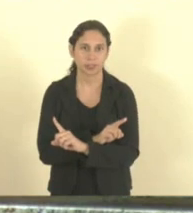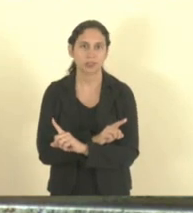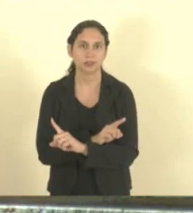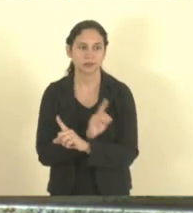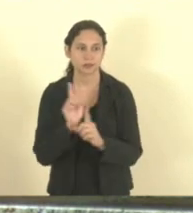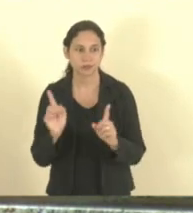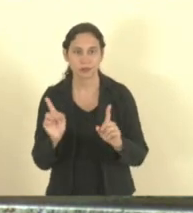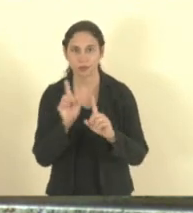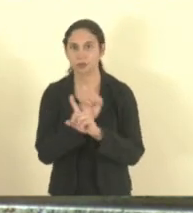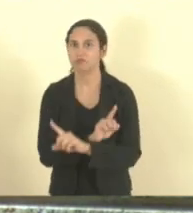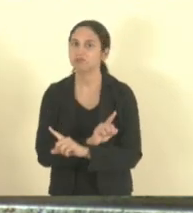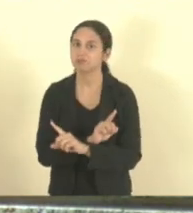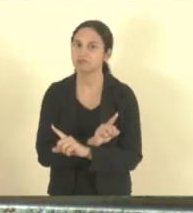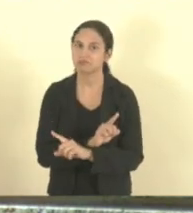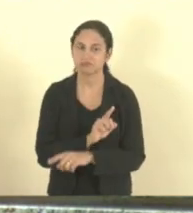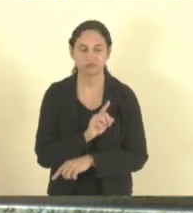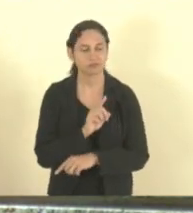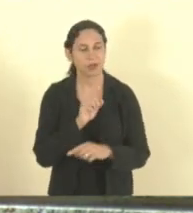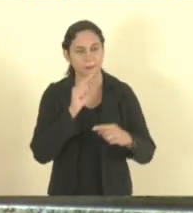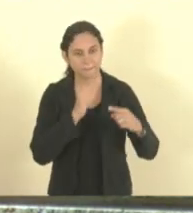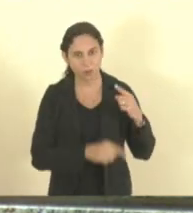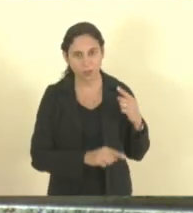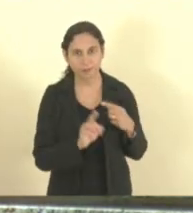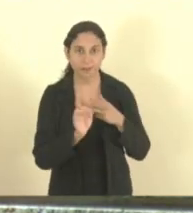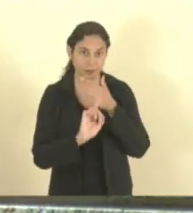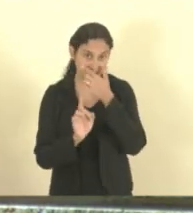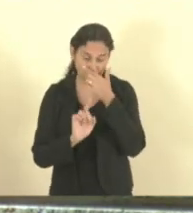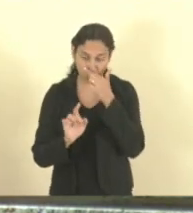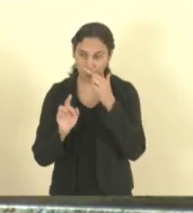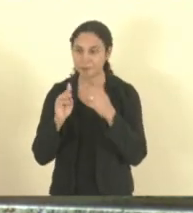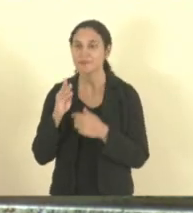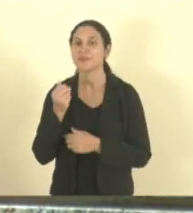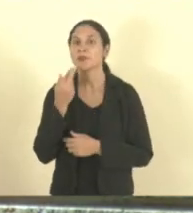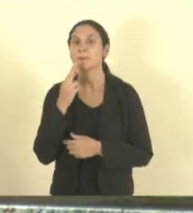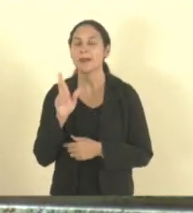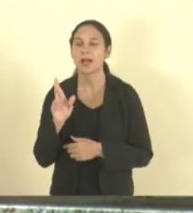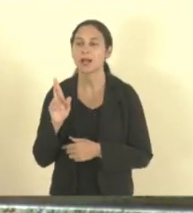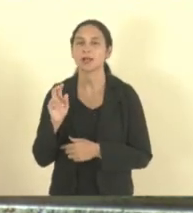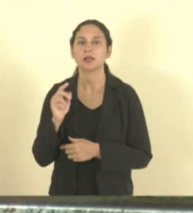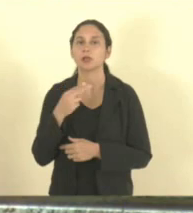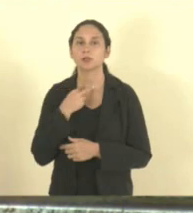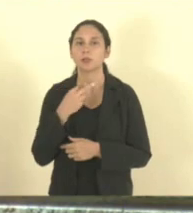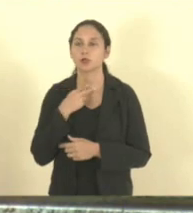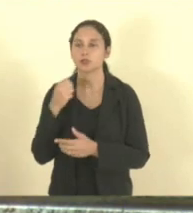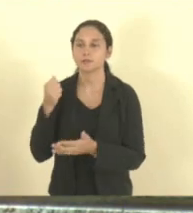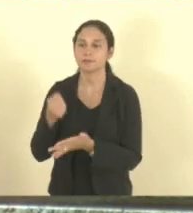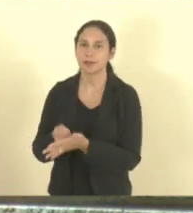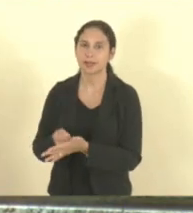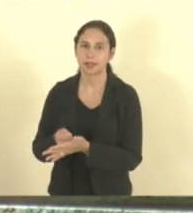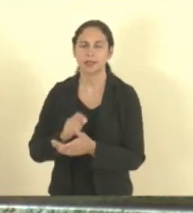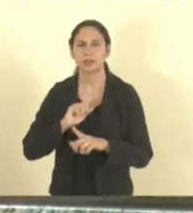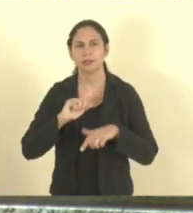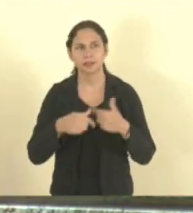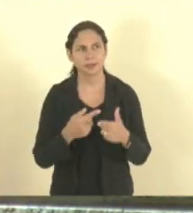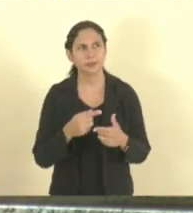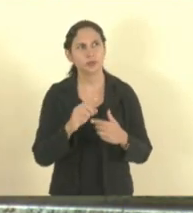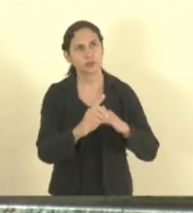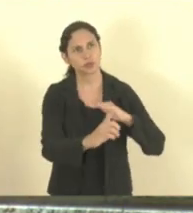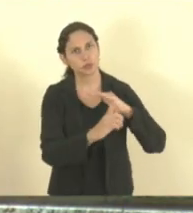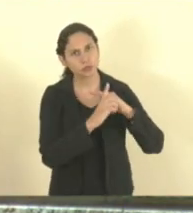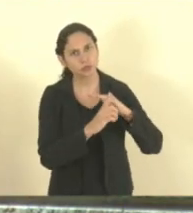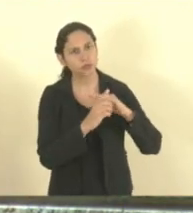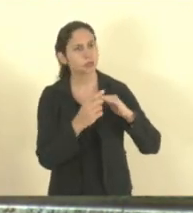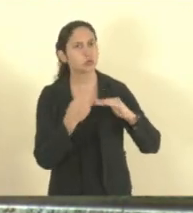proibição. Ele fala que... Ele coloca que o bar não pode cobrar taxa extra e, no segundo, ele fala que o consumidor não pode entrar com